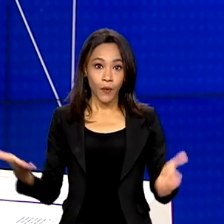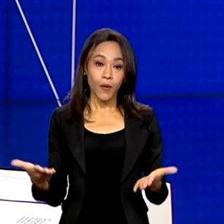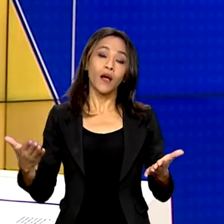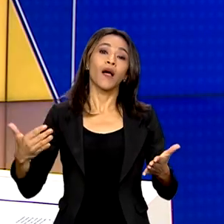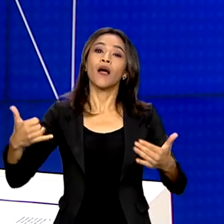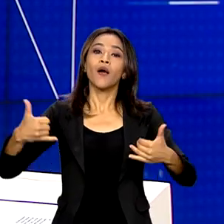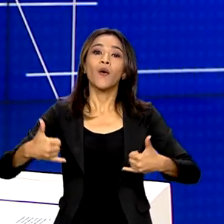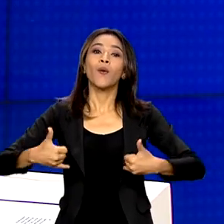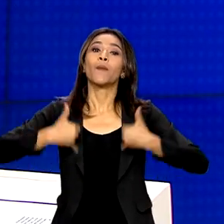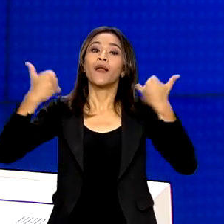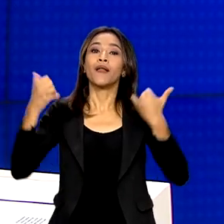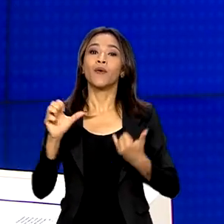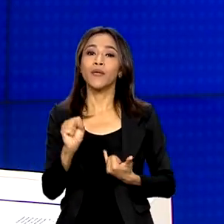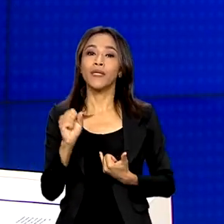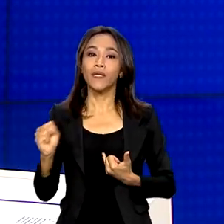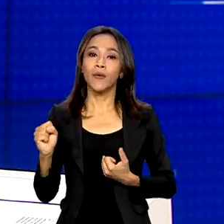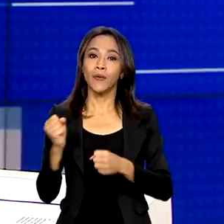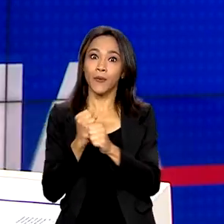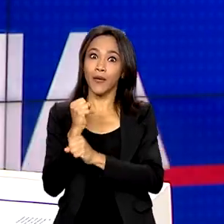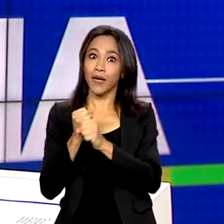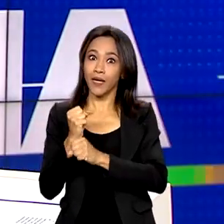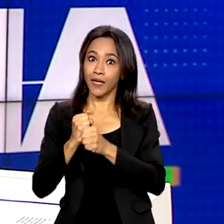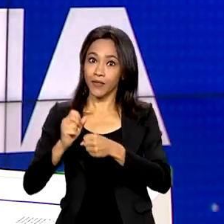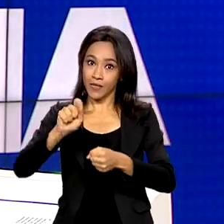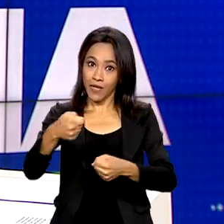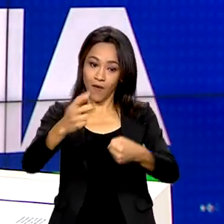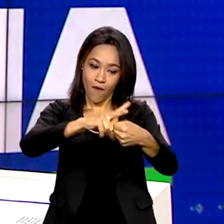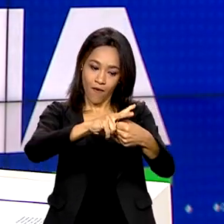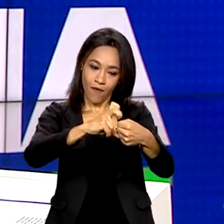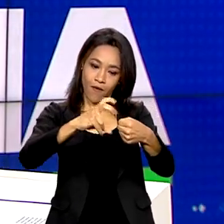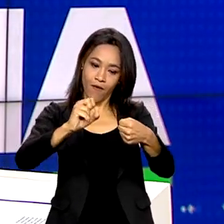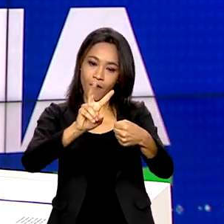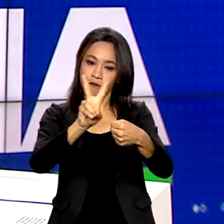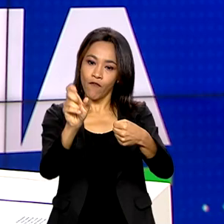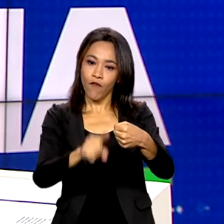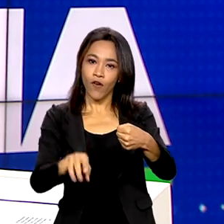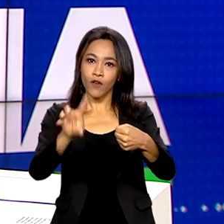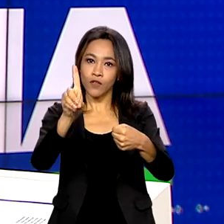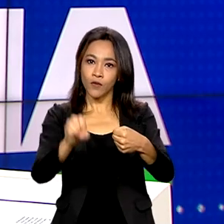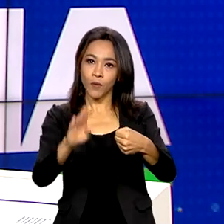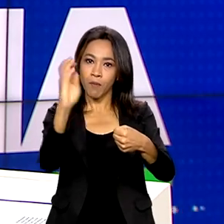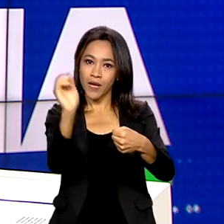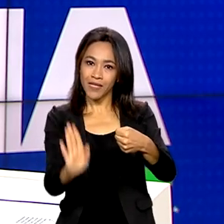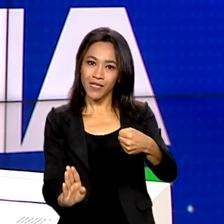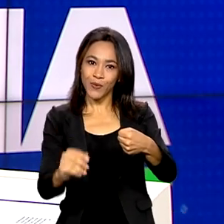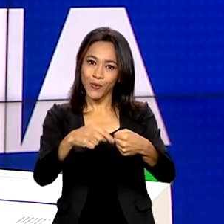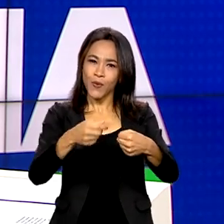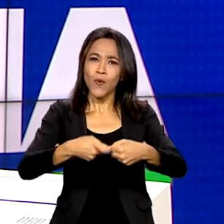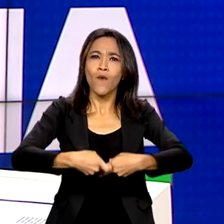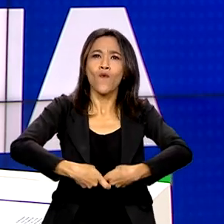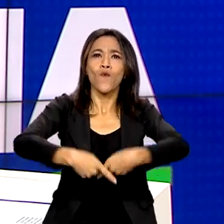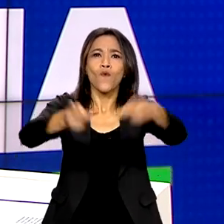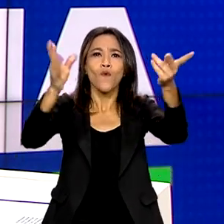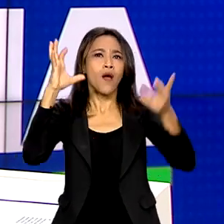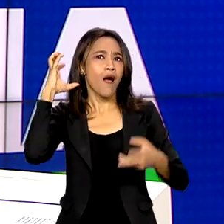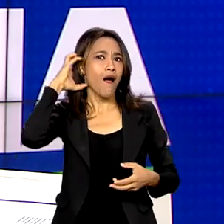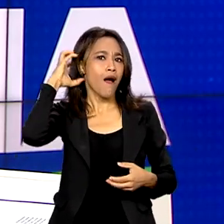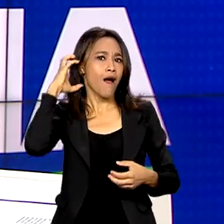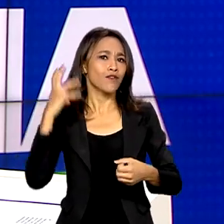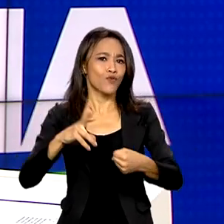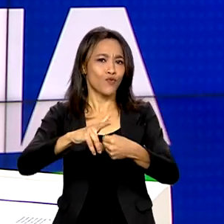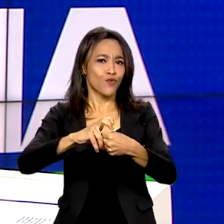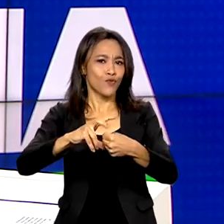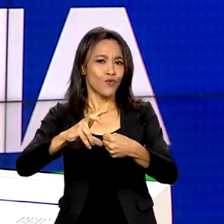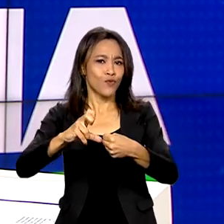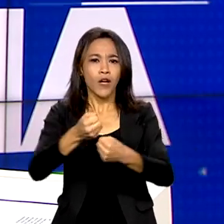88 anos no ar. Muita história já passou pelo noticiário que leva aos lugares mais distantes do território nacional